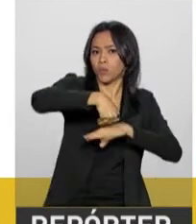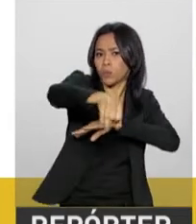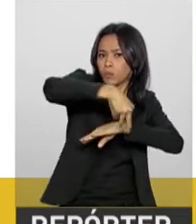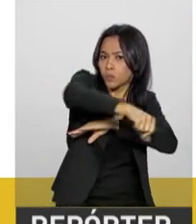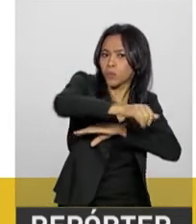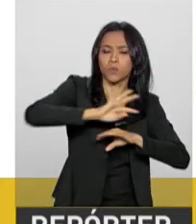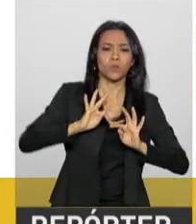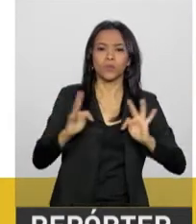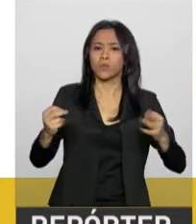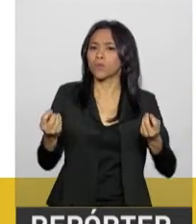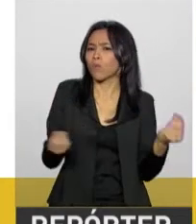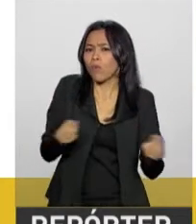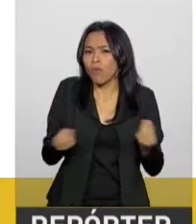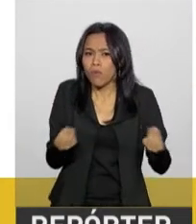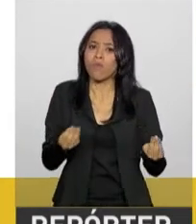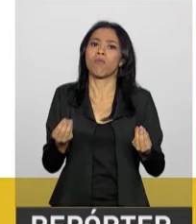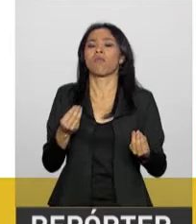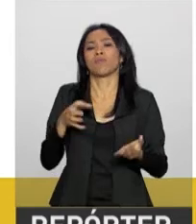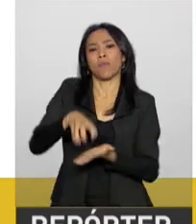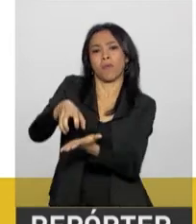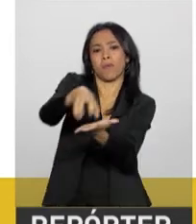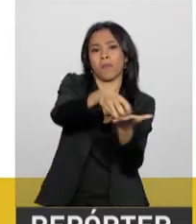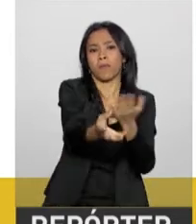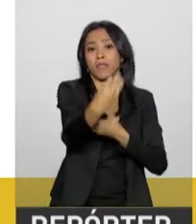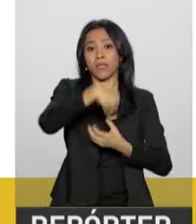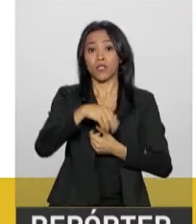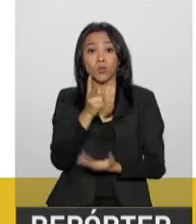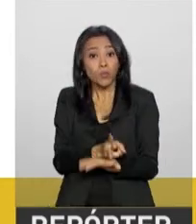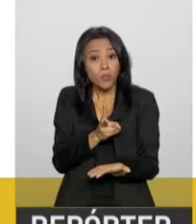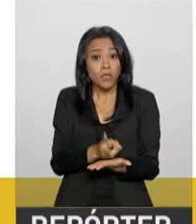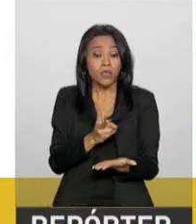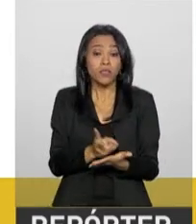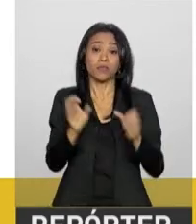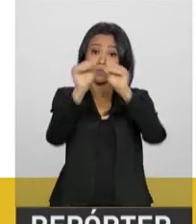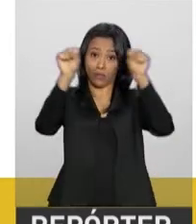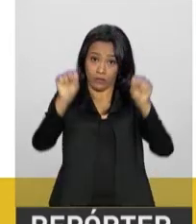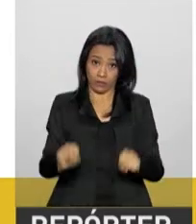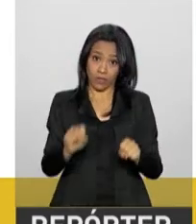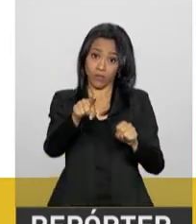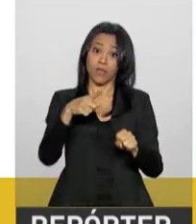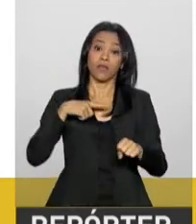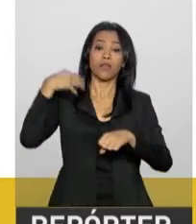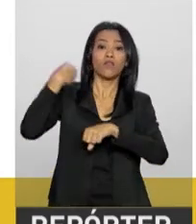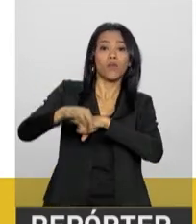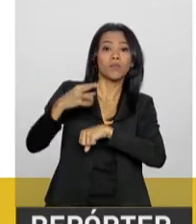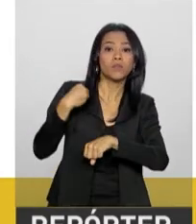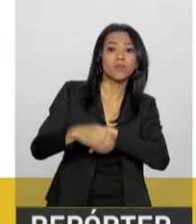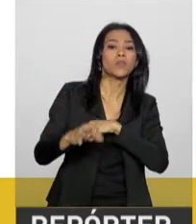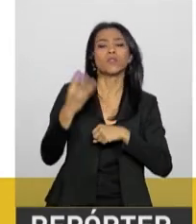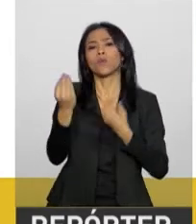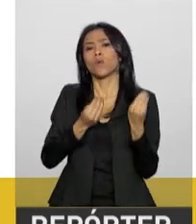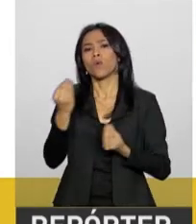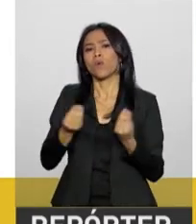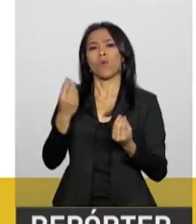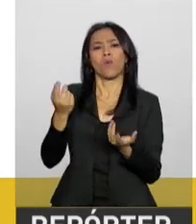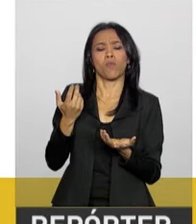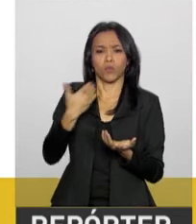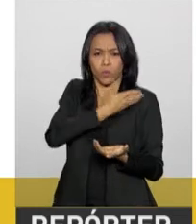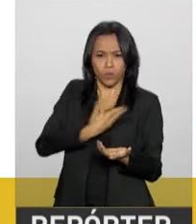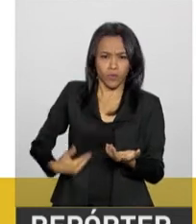produzidas por diversas instituições do setor. No portal, vão estar disponíveis dados como estoques públicos, preços